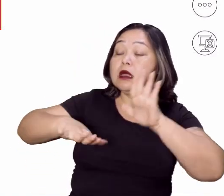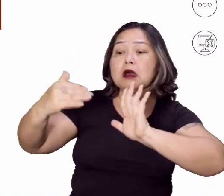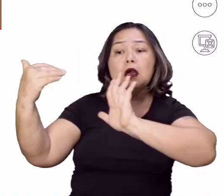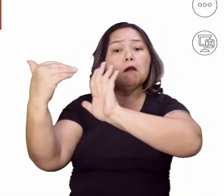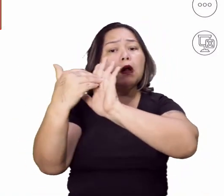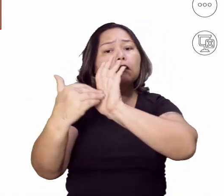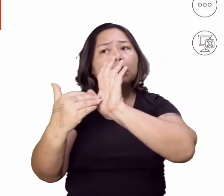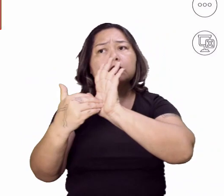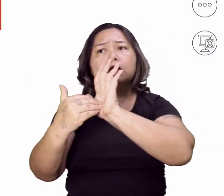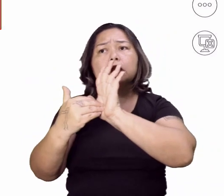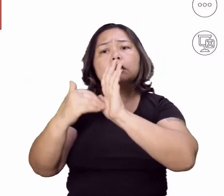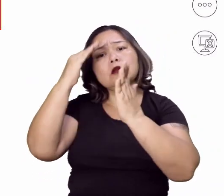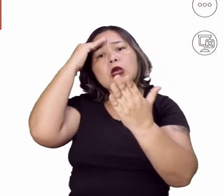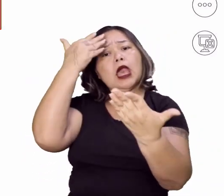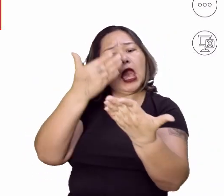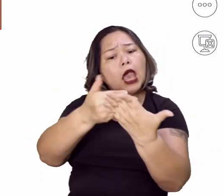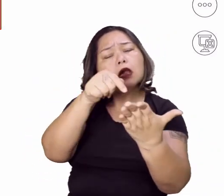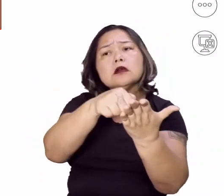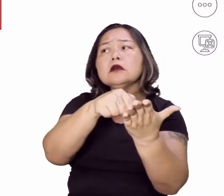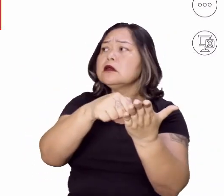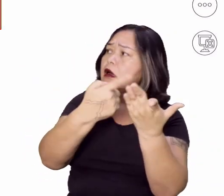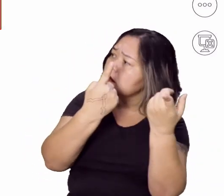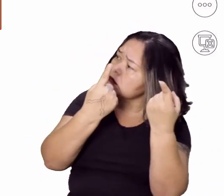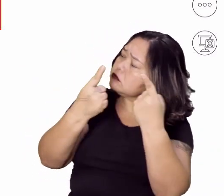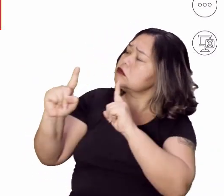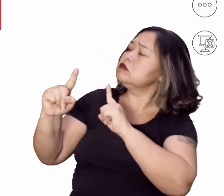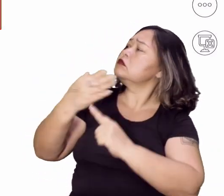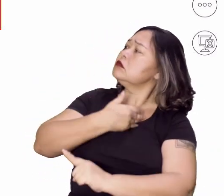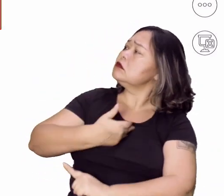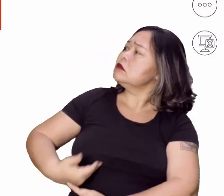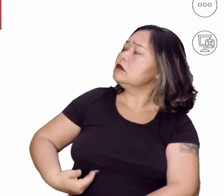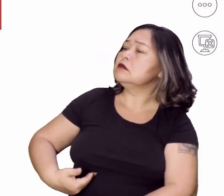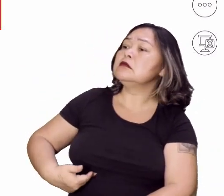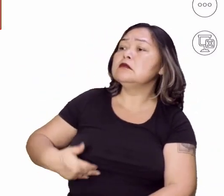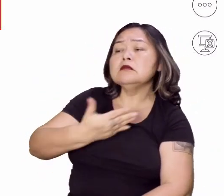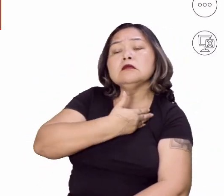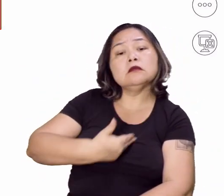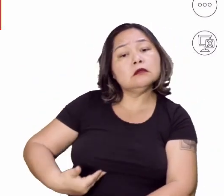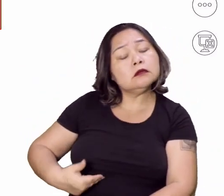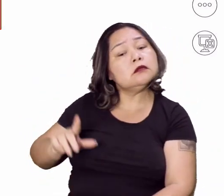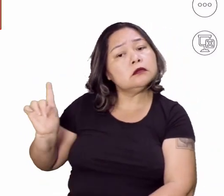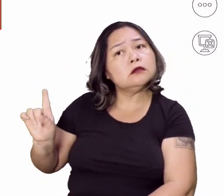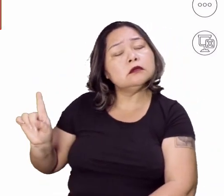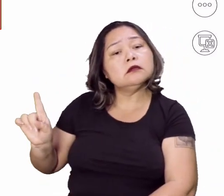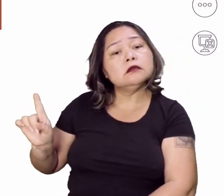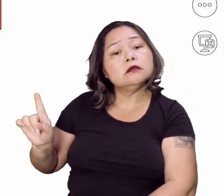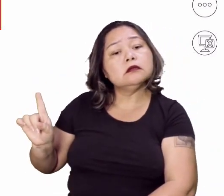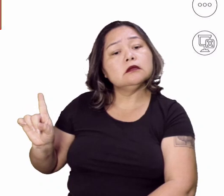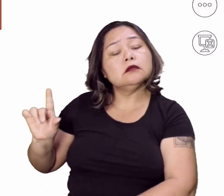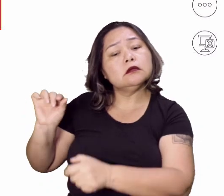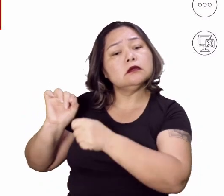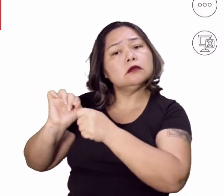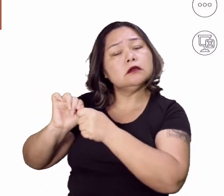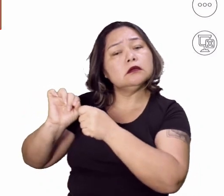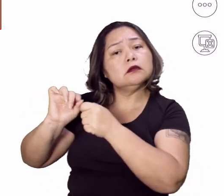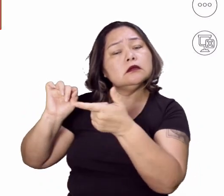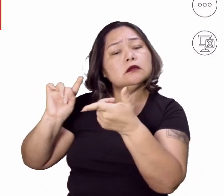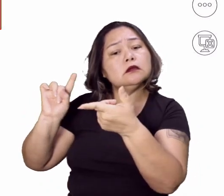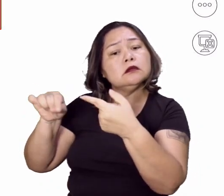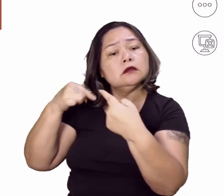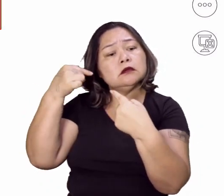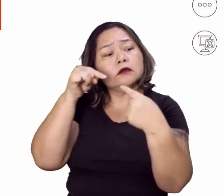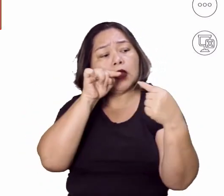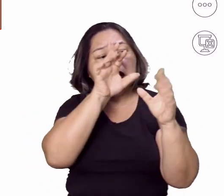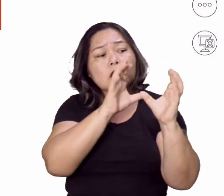pauta que eles estão defendendo, eles vão bater de frente com o governo. Se aquele governo estiver fazendo algo que